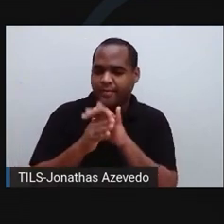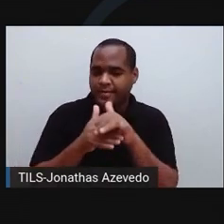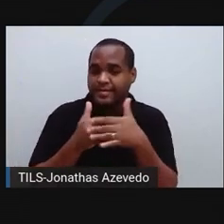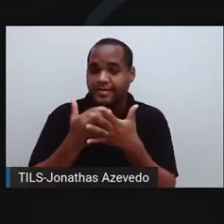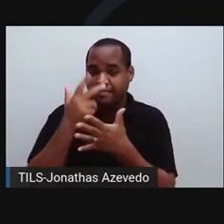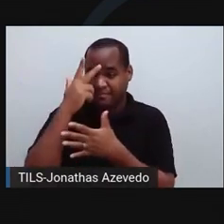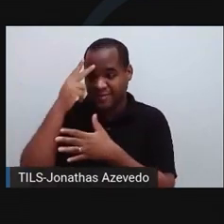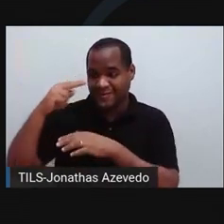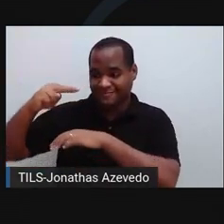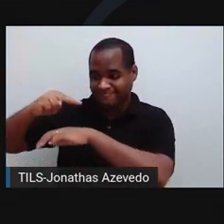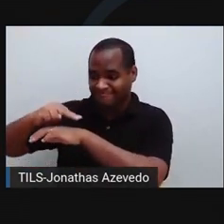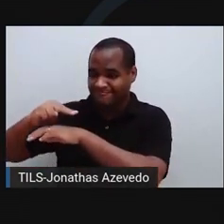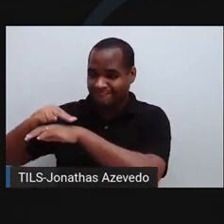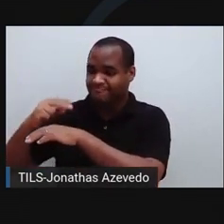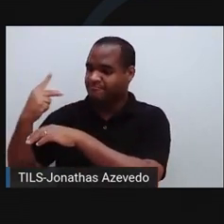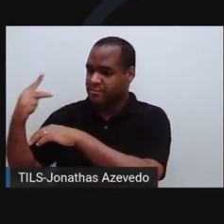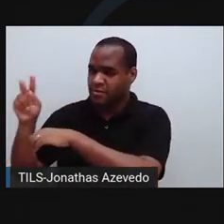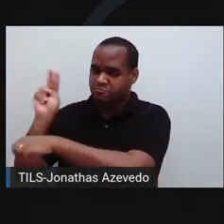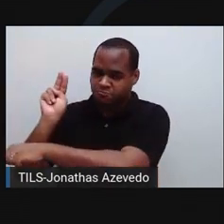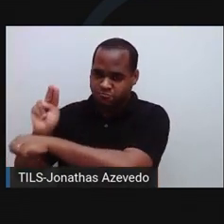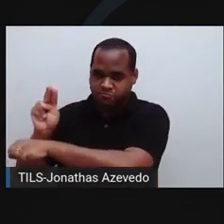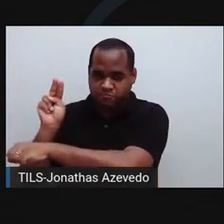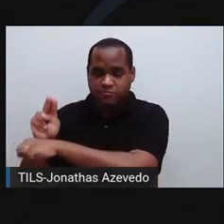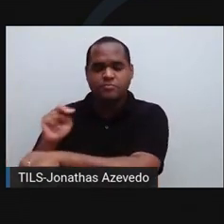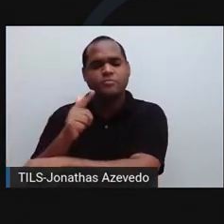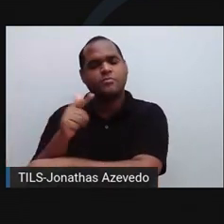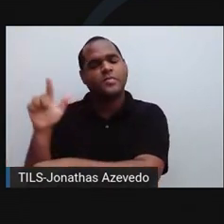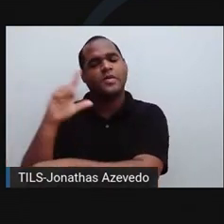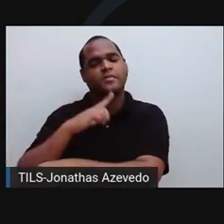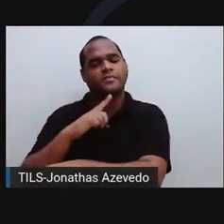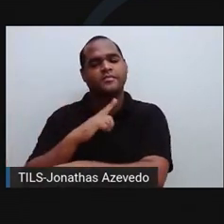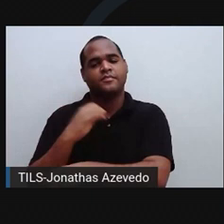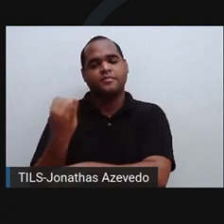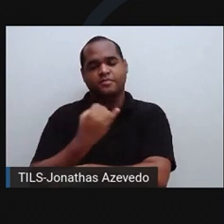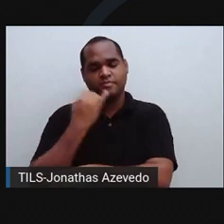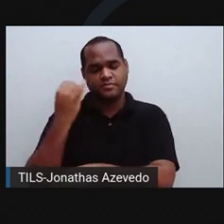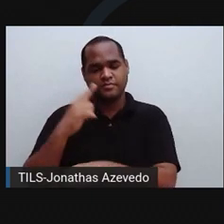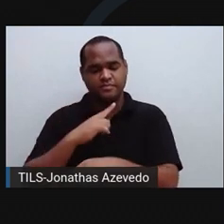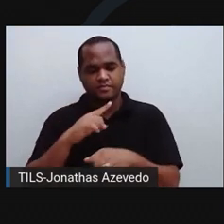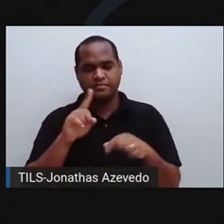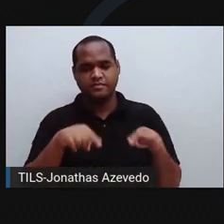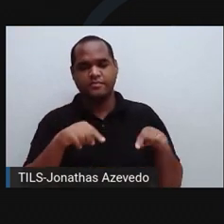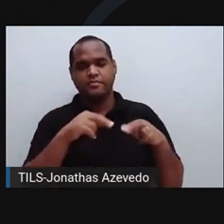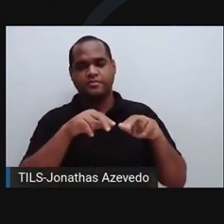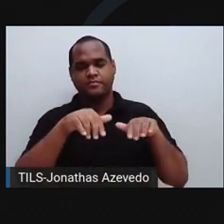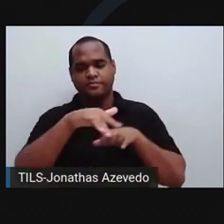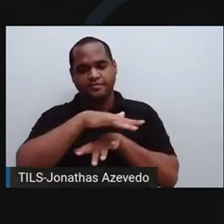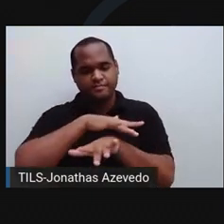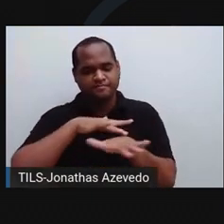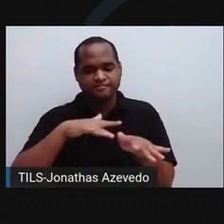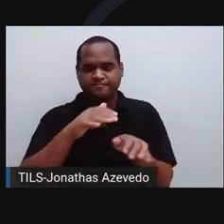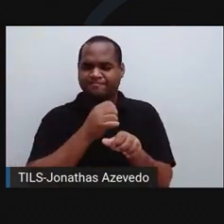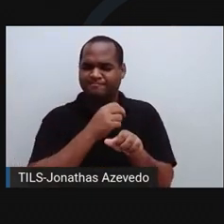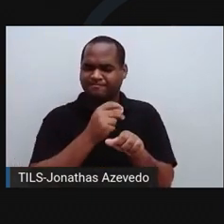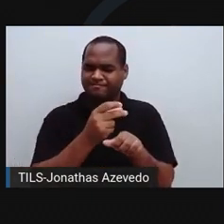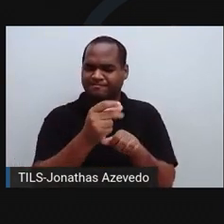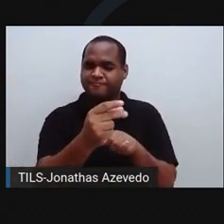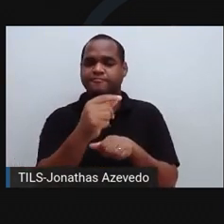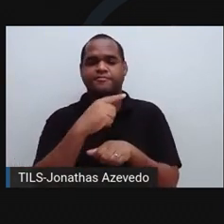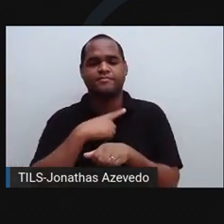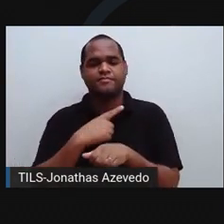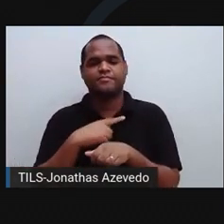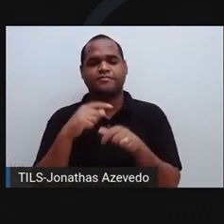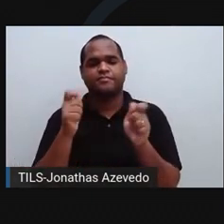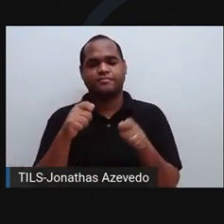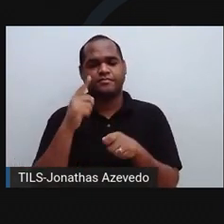suspeitos. Além da resistência a medicamentos, a candida Aureus é conhecida por conseguir sobreviver em superfícies por um longo tempo. Não é possível eliminá-la usando os